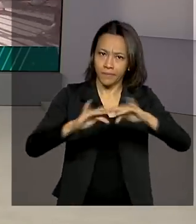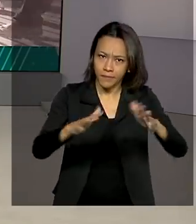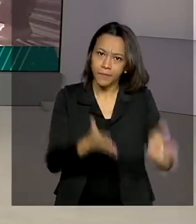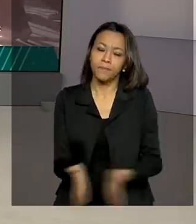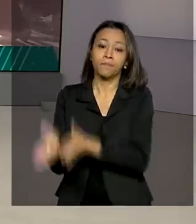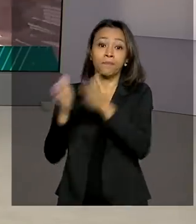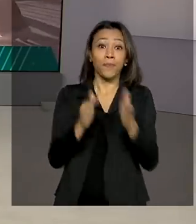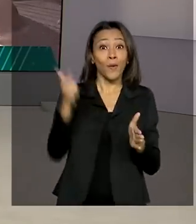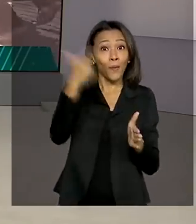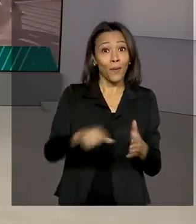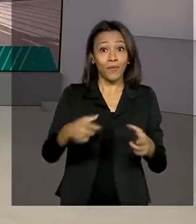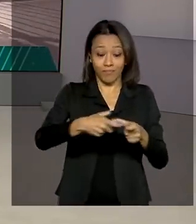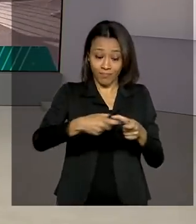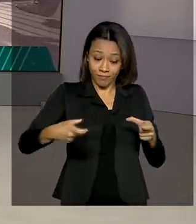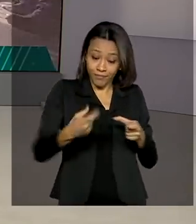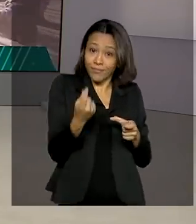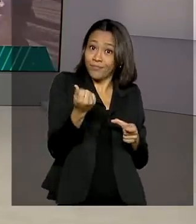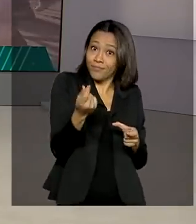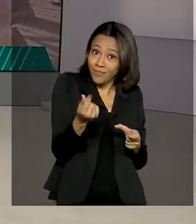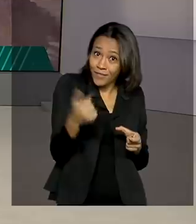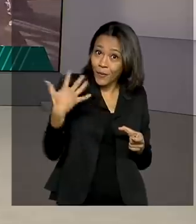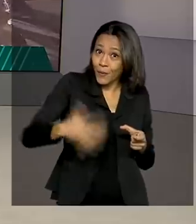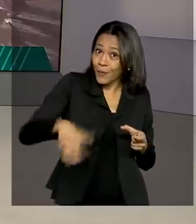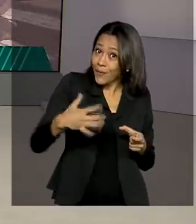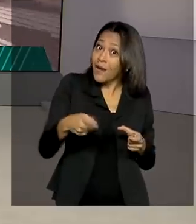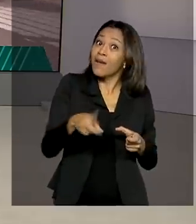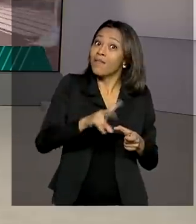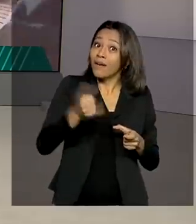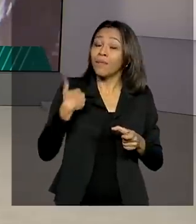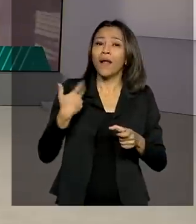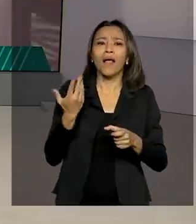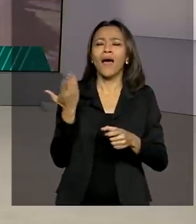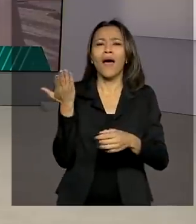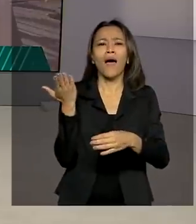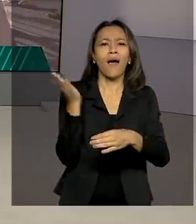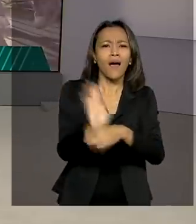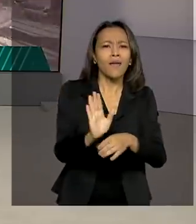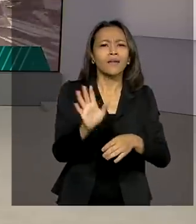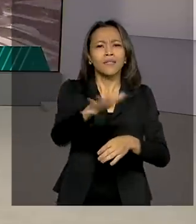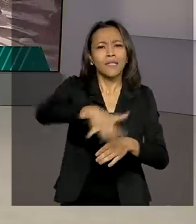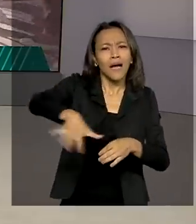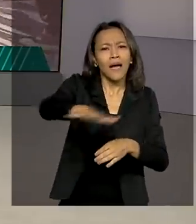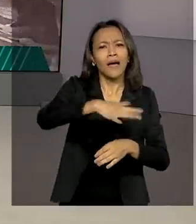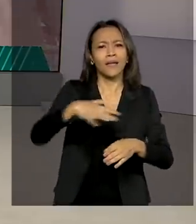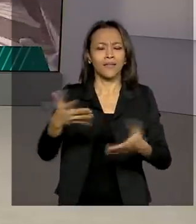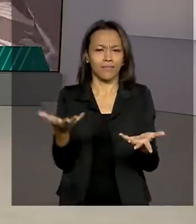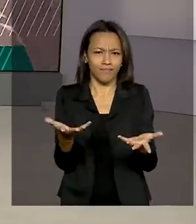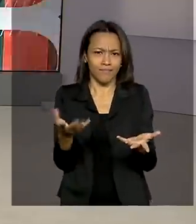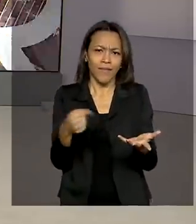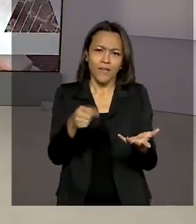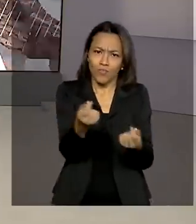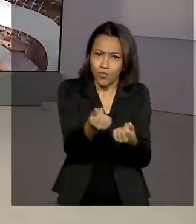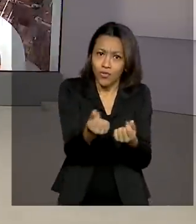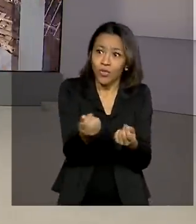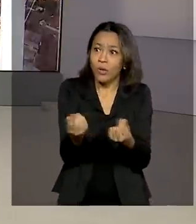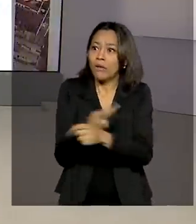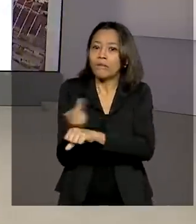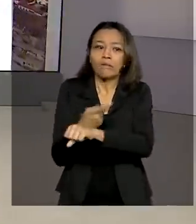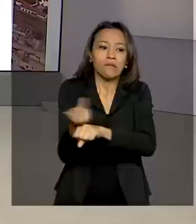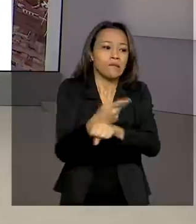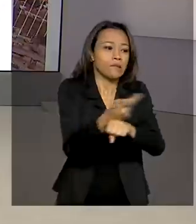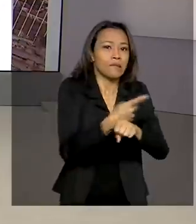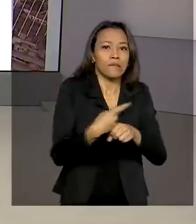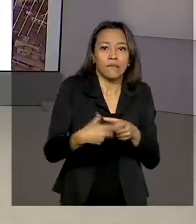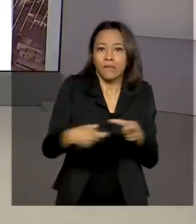cédula da família do Real veio para atender a uma demanda da pandemia do novo coronavírus, o aumento da procura por dinheiro em